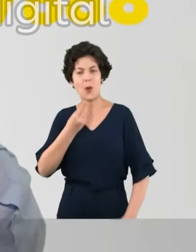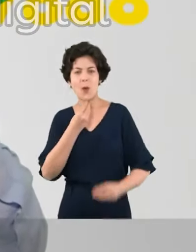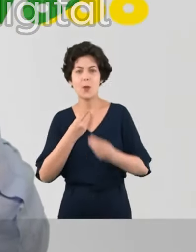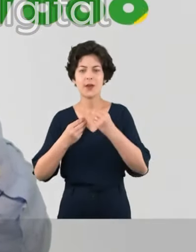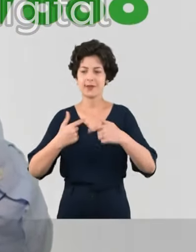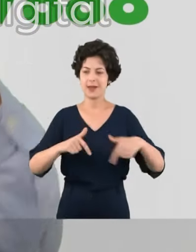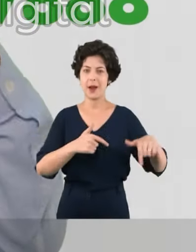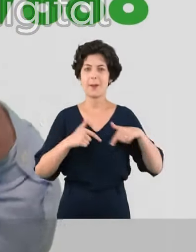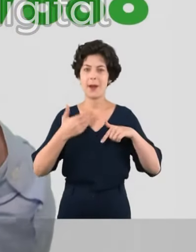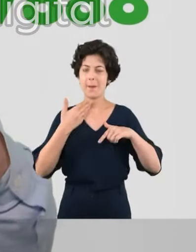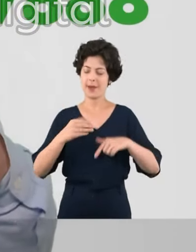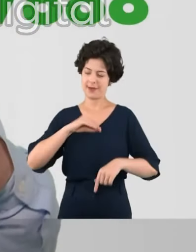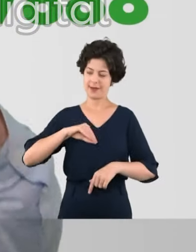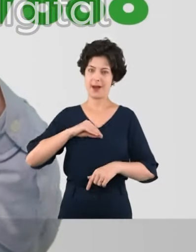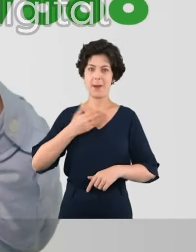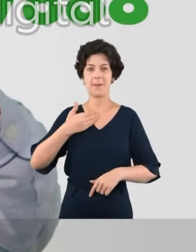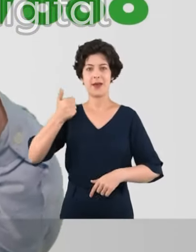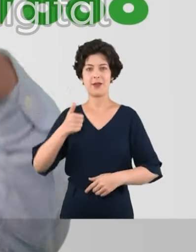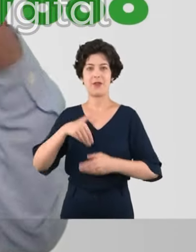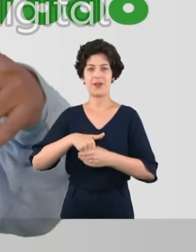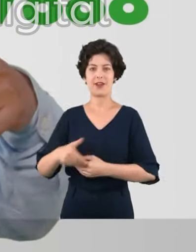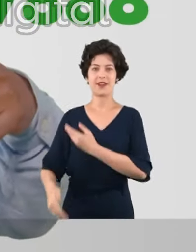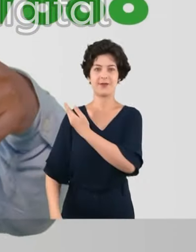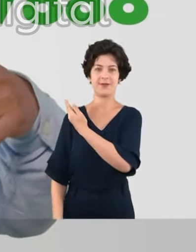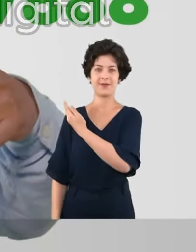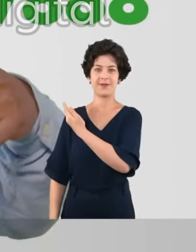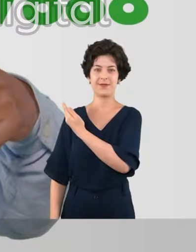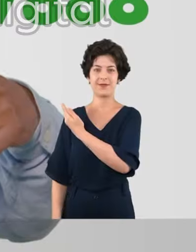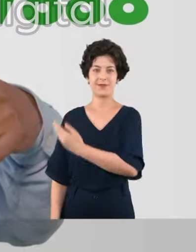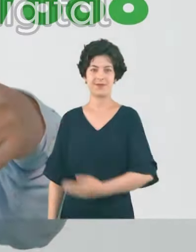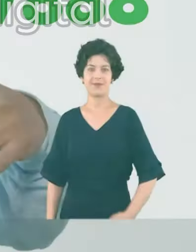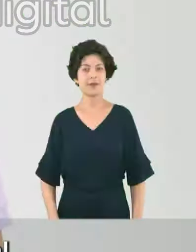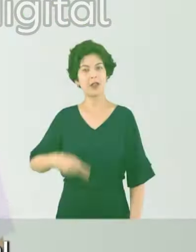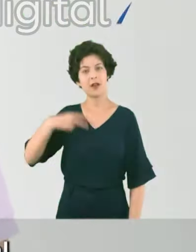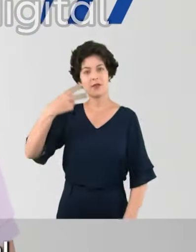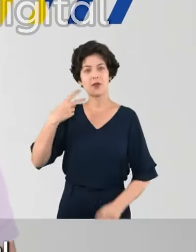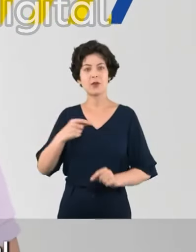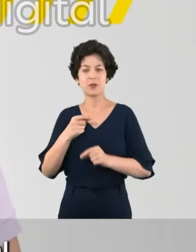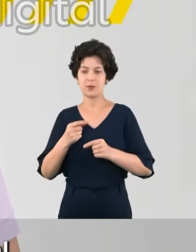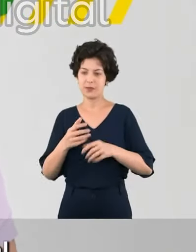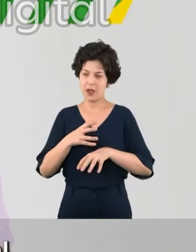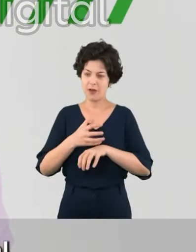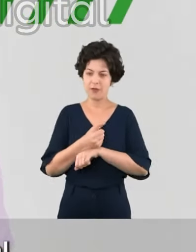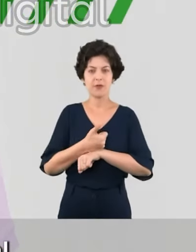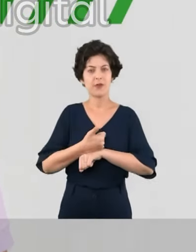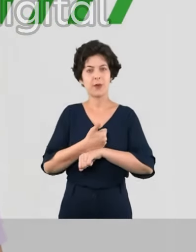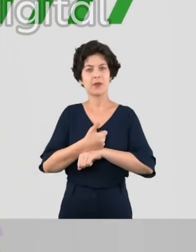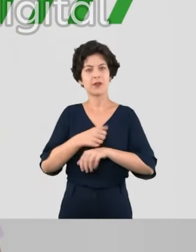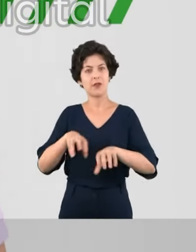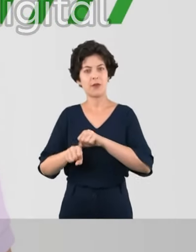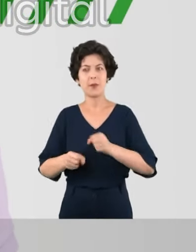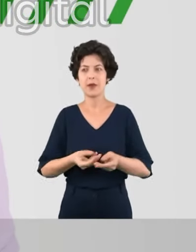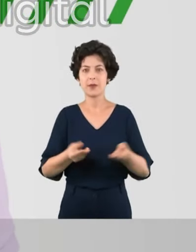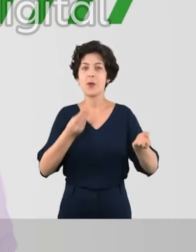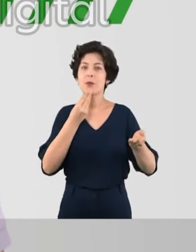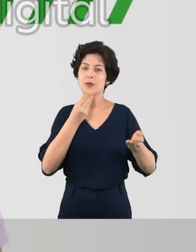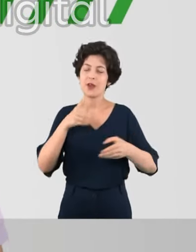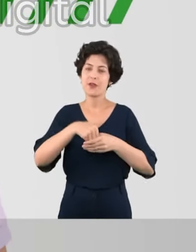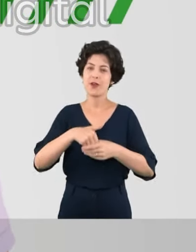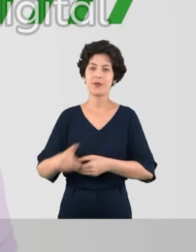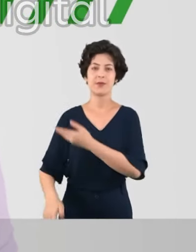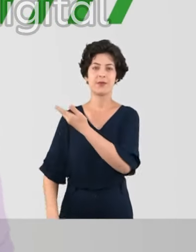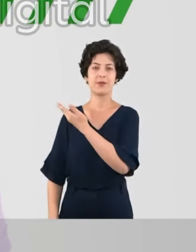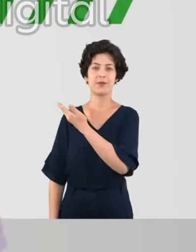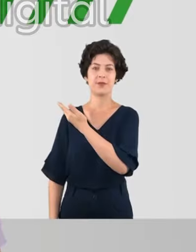oportunidade de empregos com melhores salários. Rodrigo de Moraes 77888. Sou vereador da qualificação profissional e vou levar oportunidades para